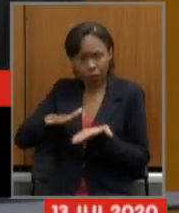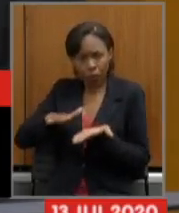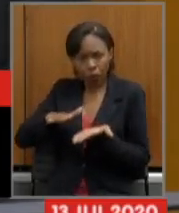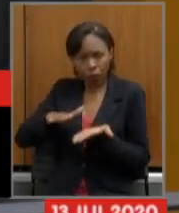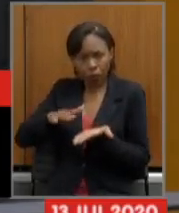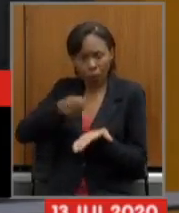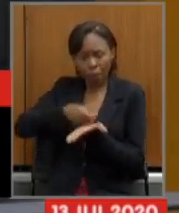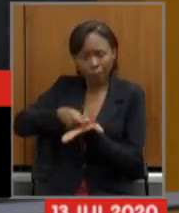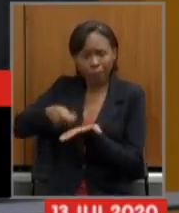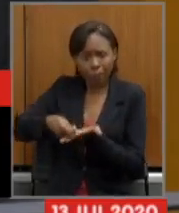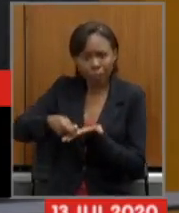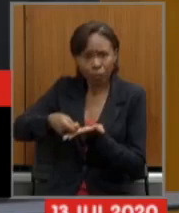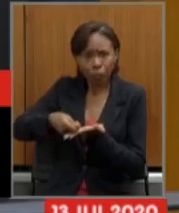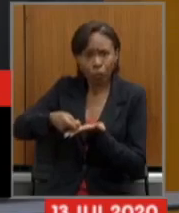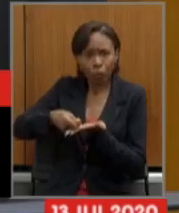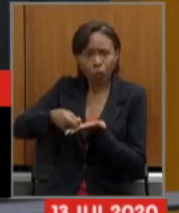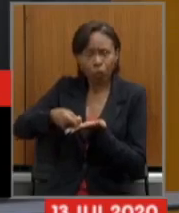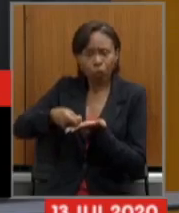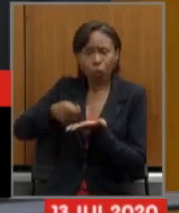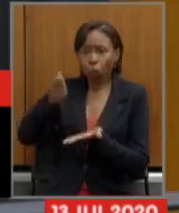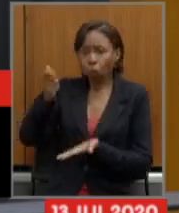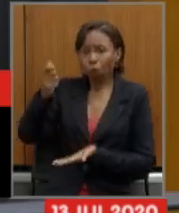ela continua crescendo.